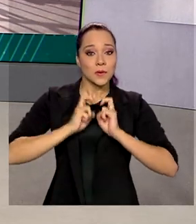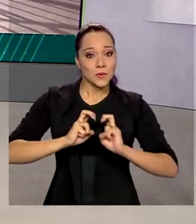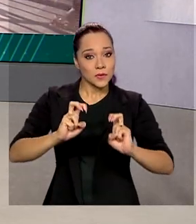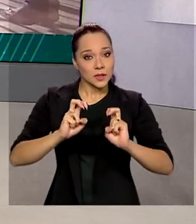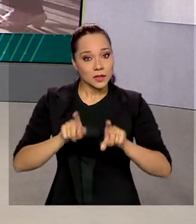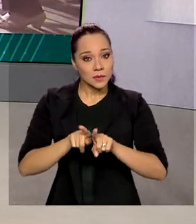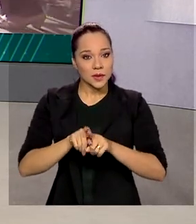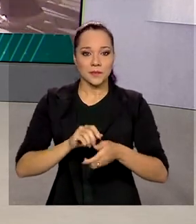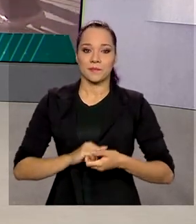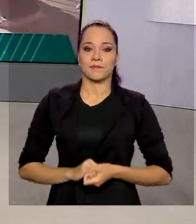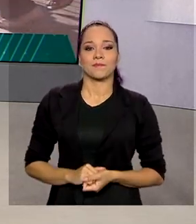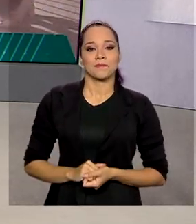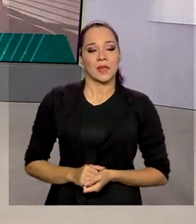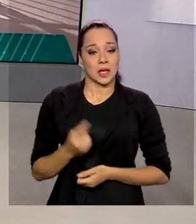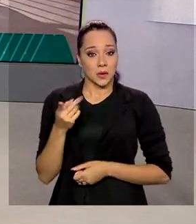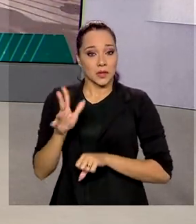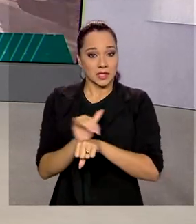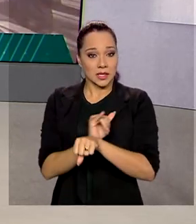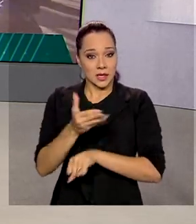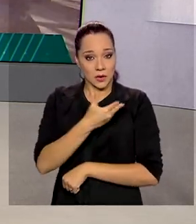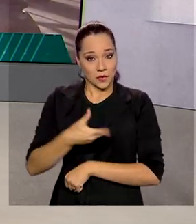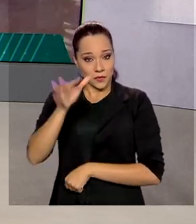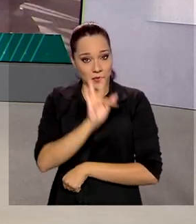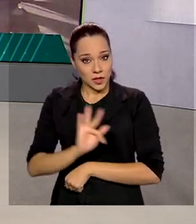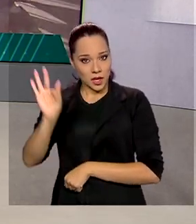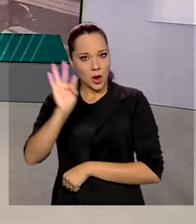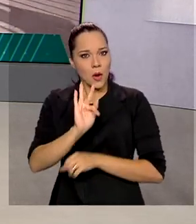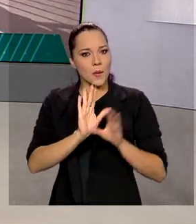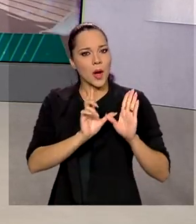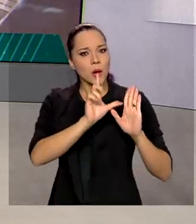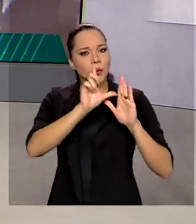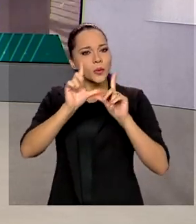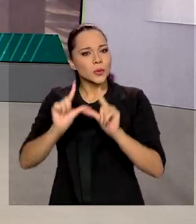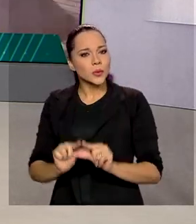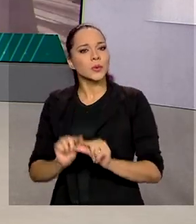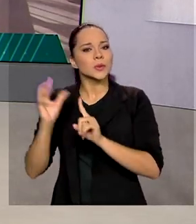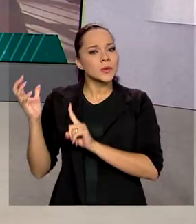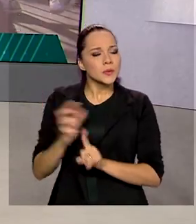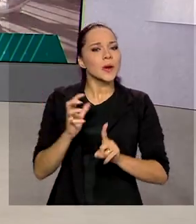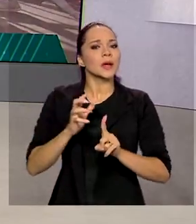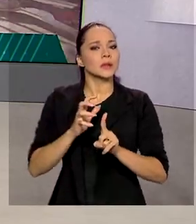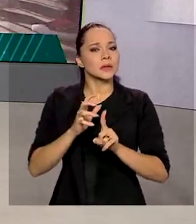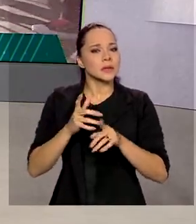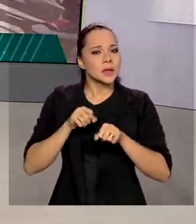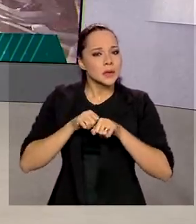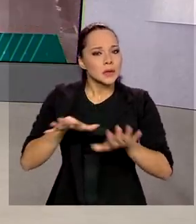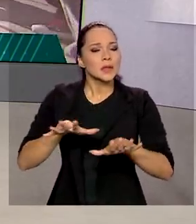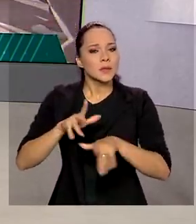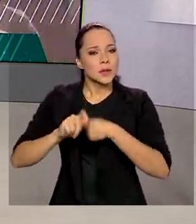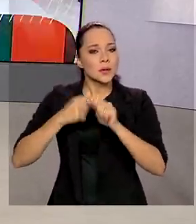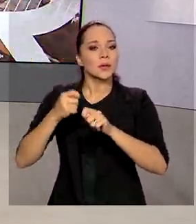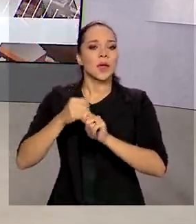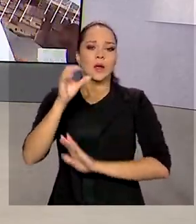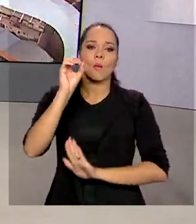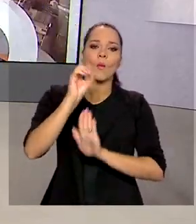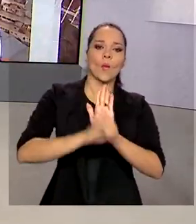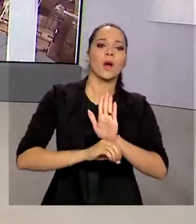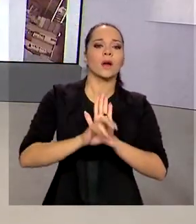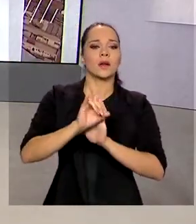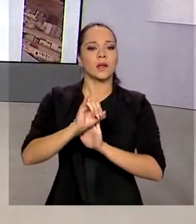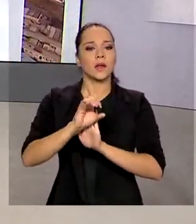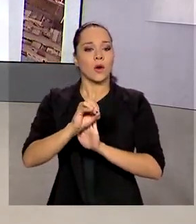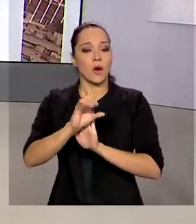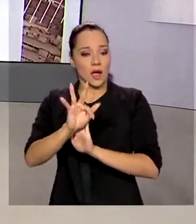E uma das medidas do governo federal para diminuir os impactos da pandemia na economia foi zerar a alíquota do